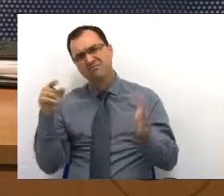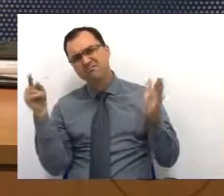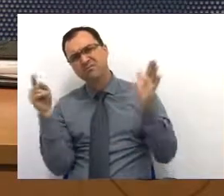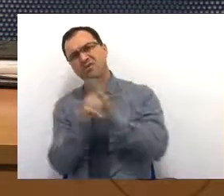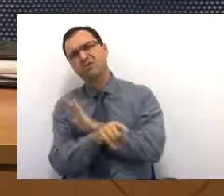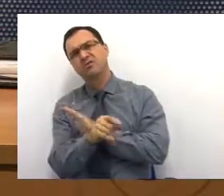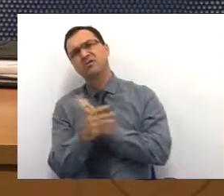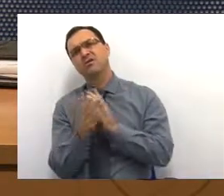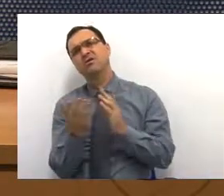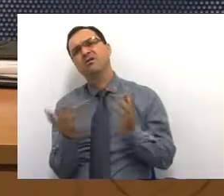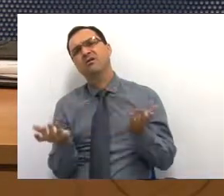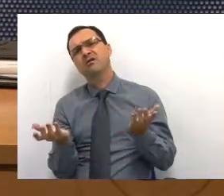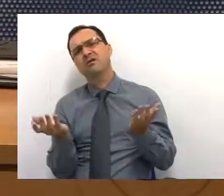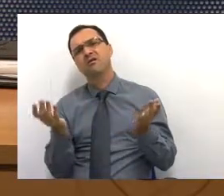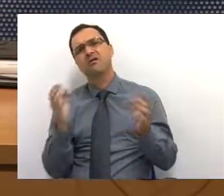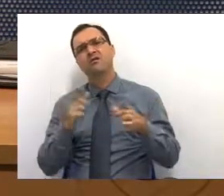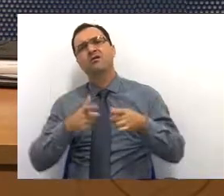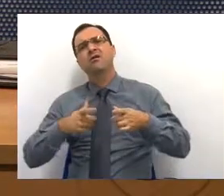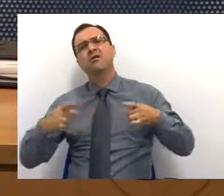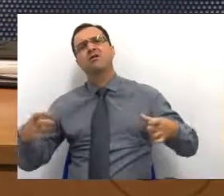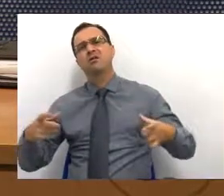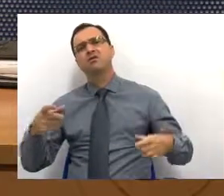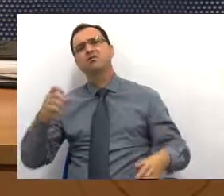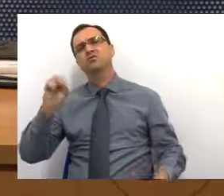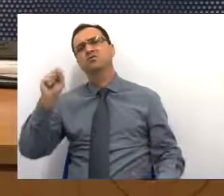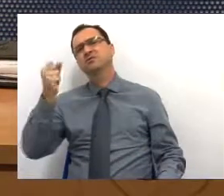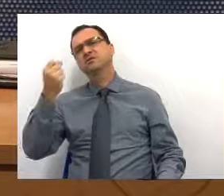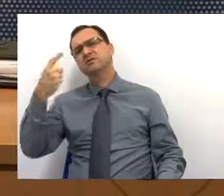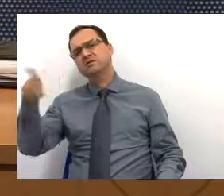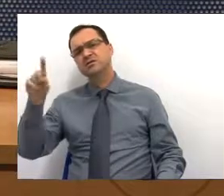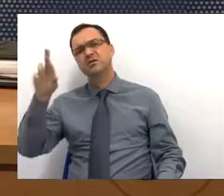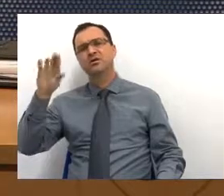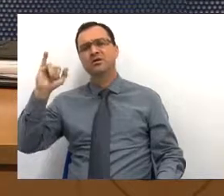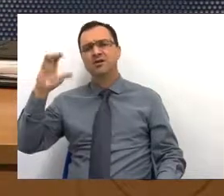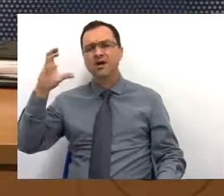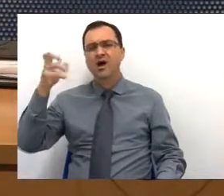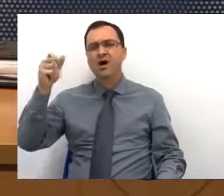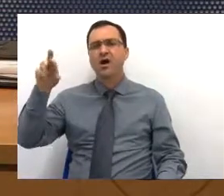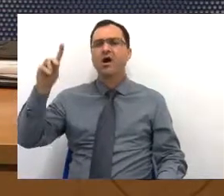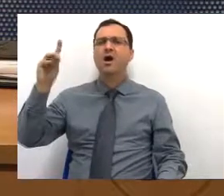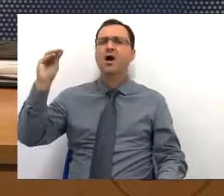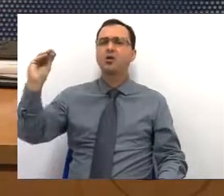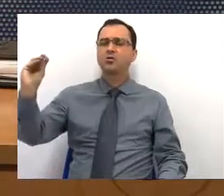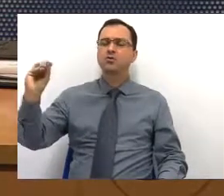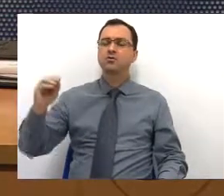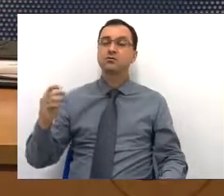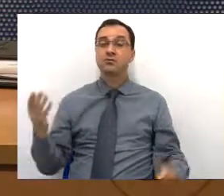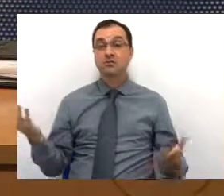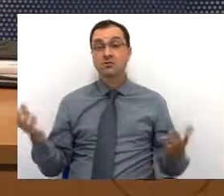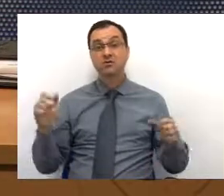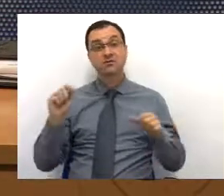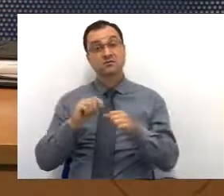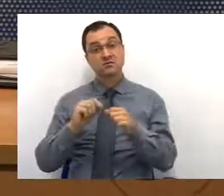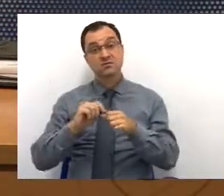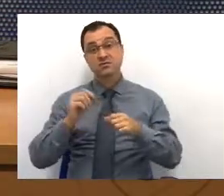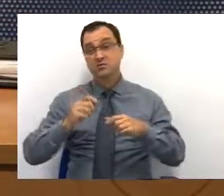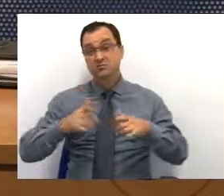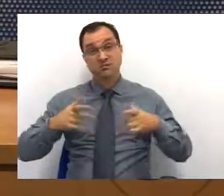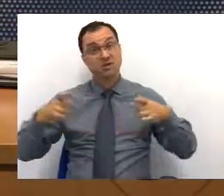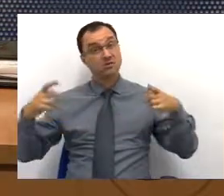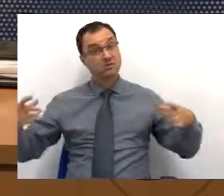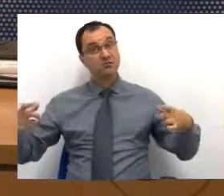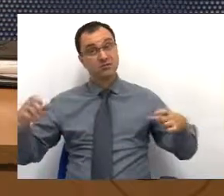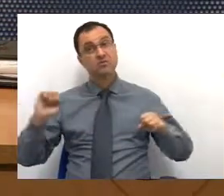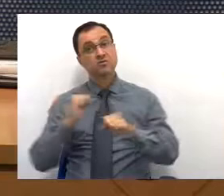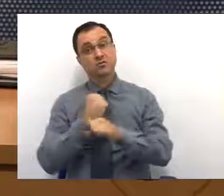ampliação do São Ricardo? E a... Nós pusemos as maiores obras aí,